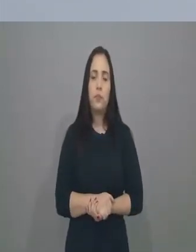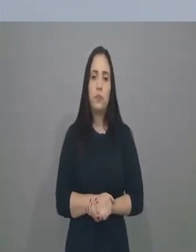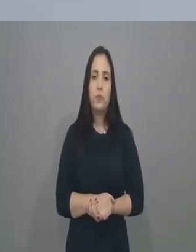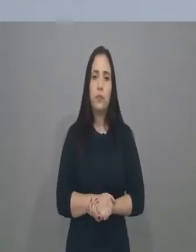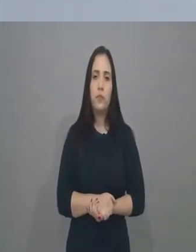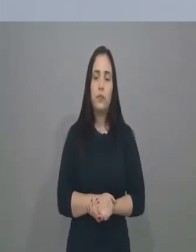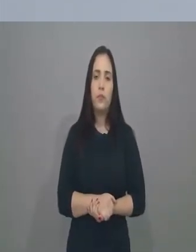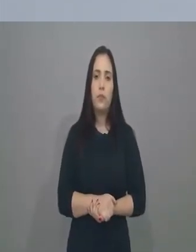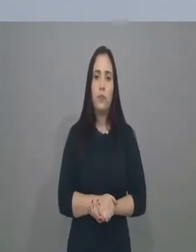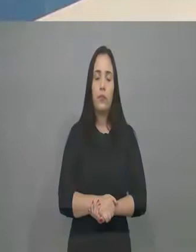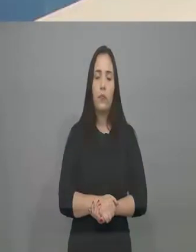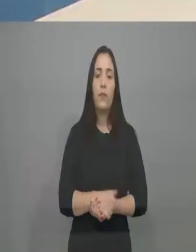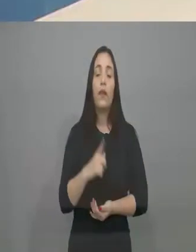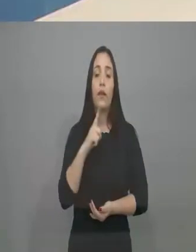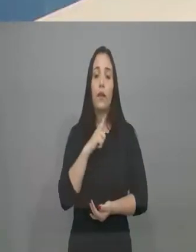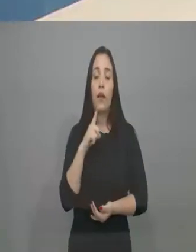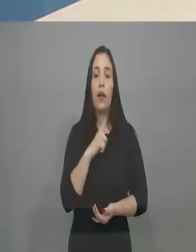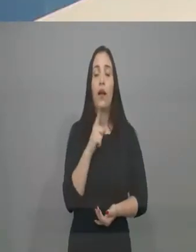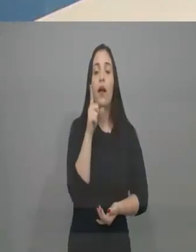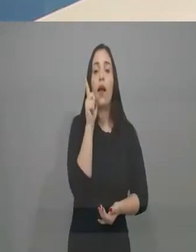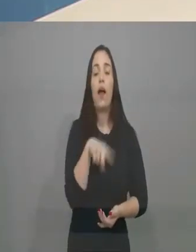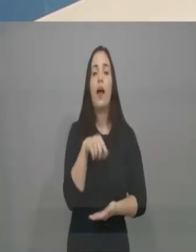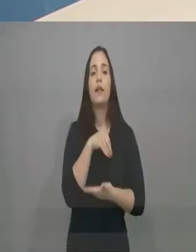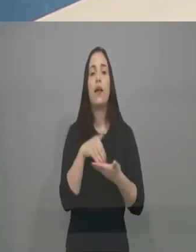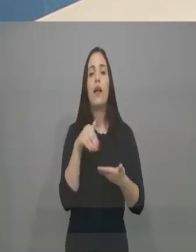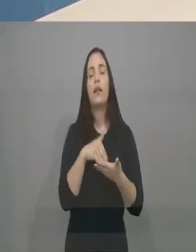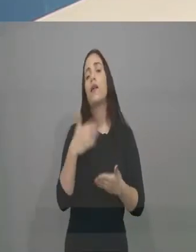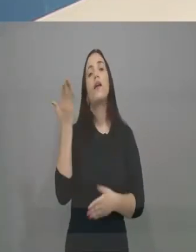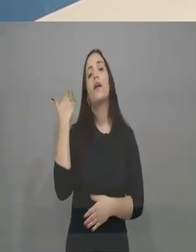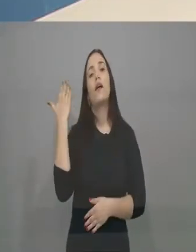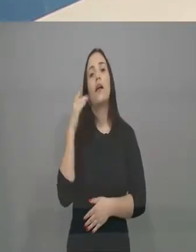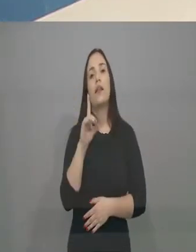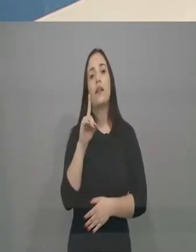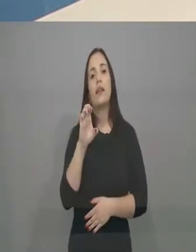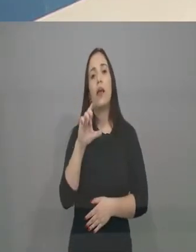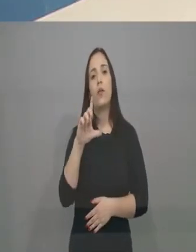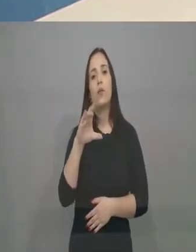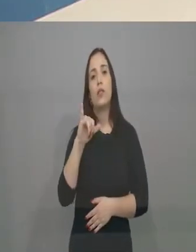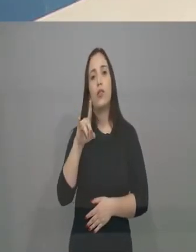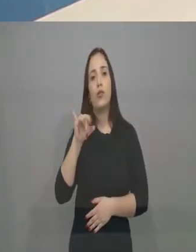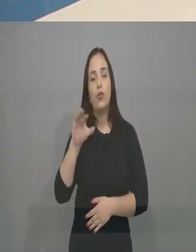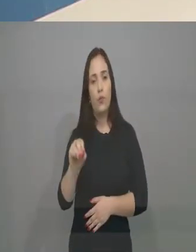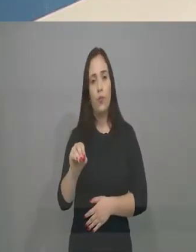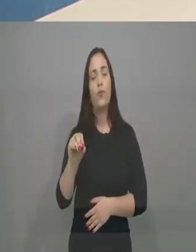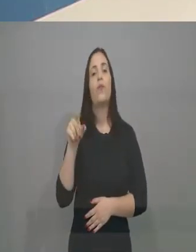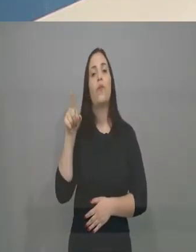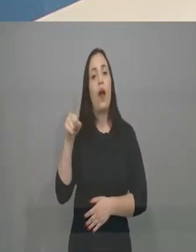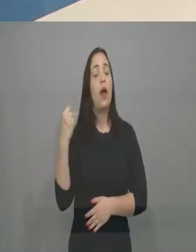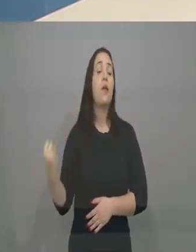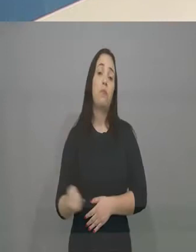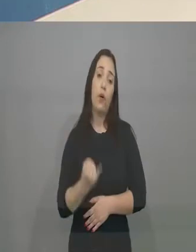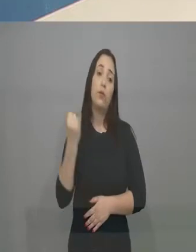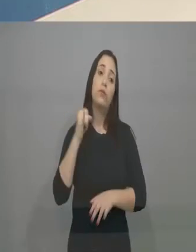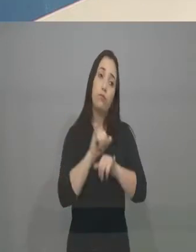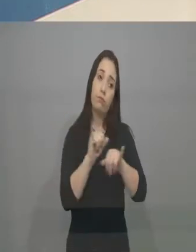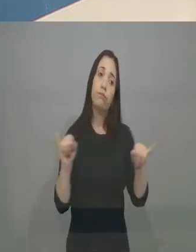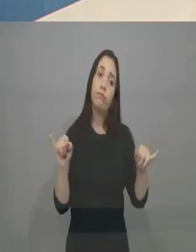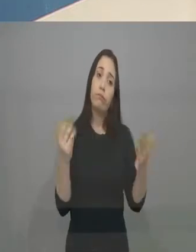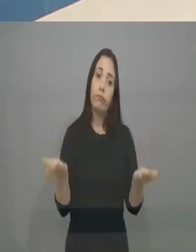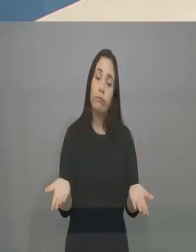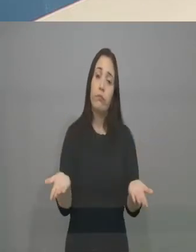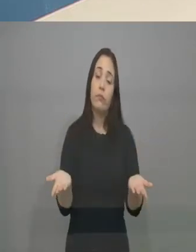o número de homens se diminuíram. E era aquele secretário Delcídio, né? É, pronto. E é importante se dizer isso.